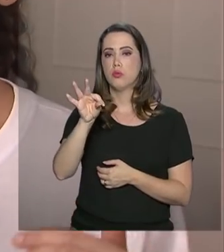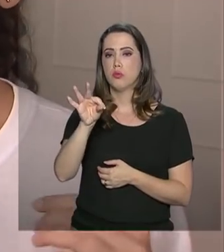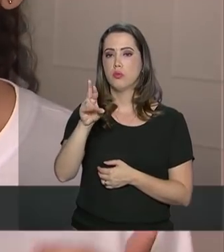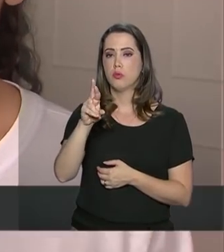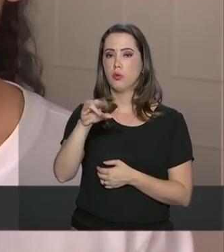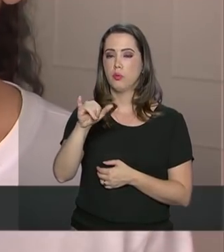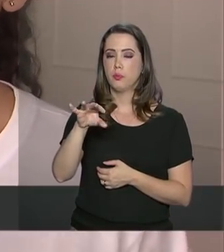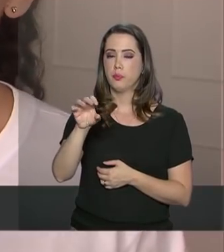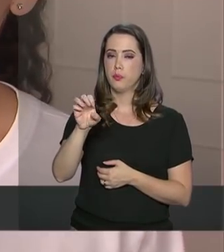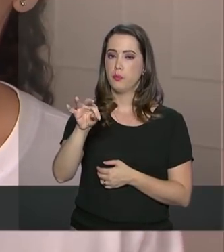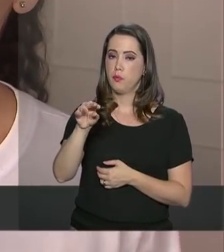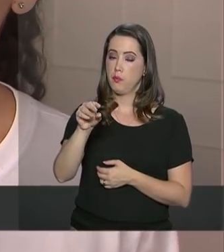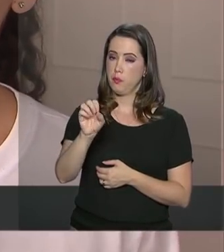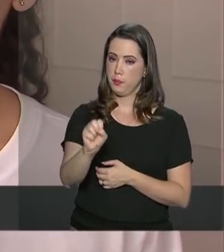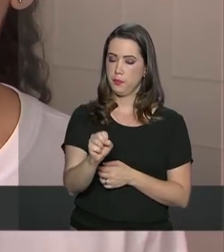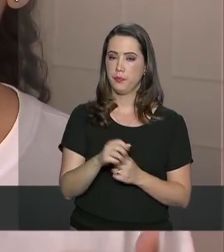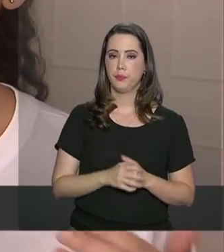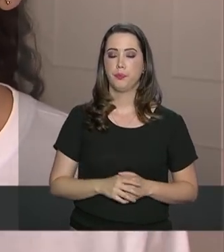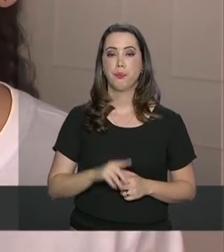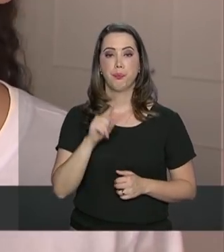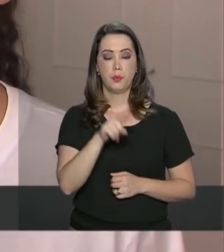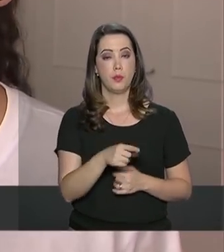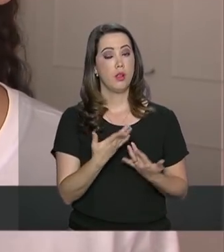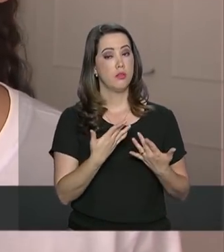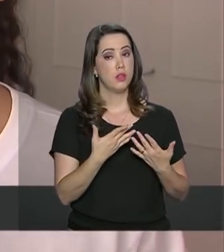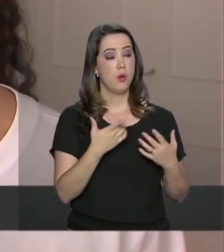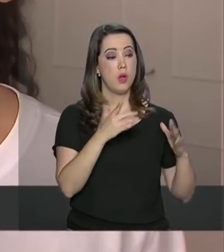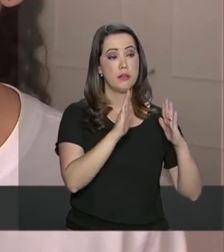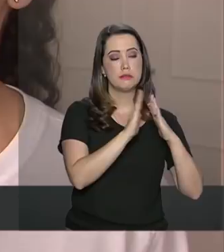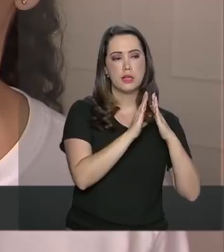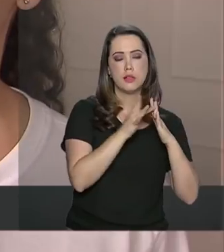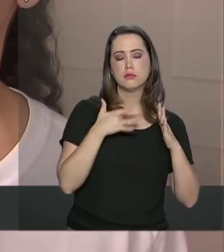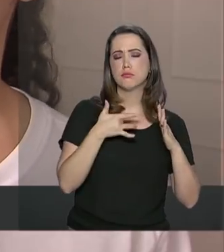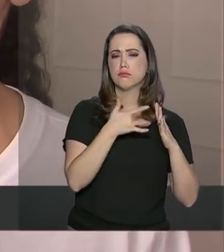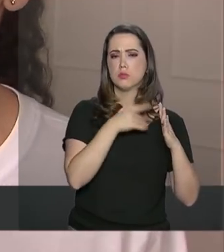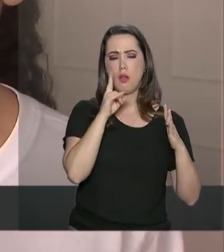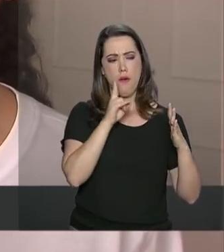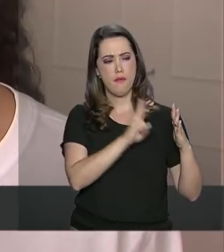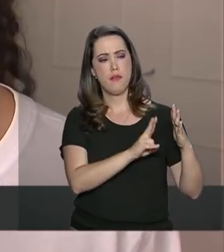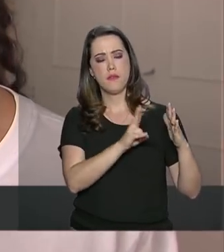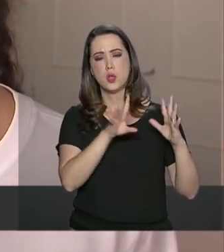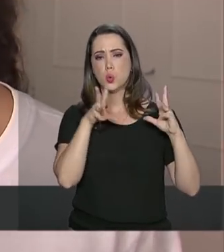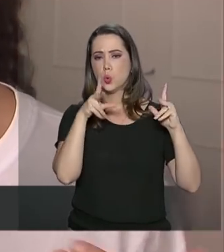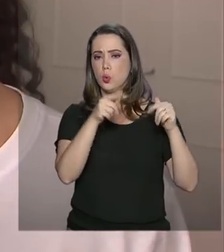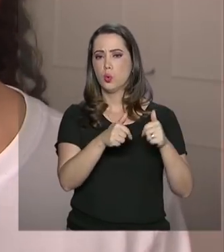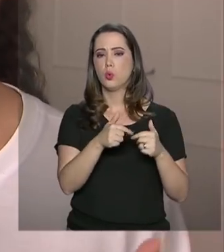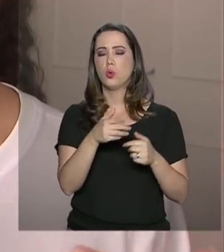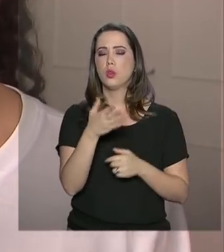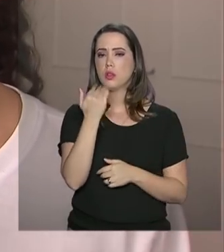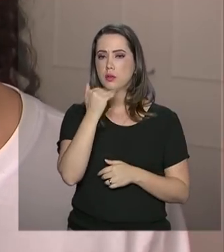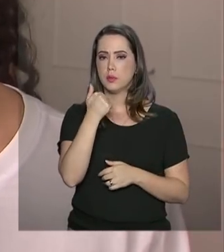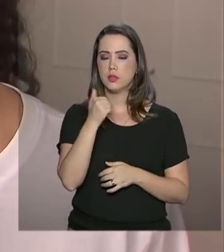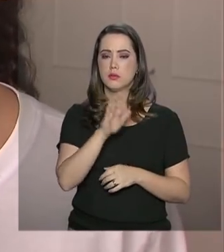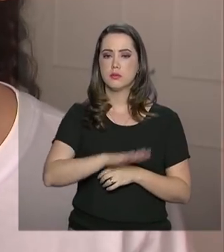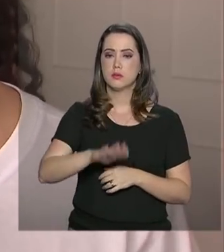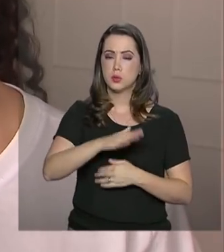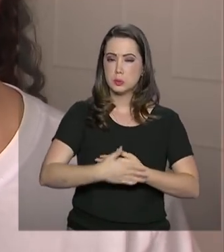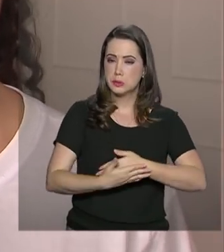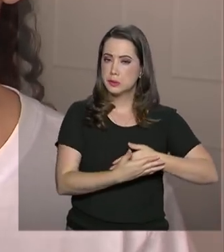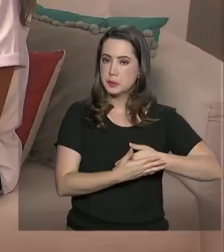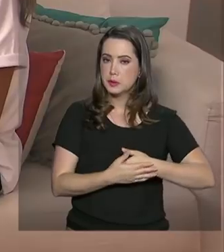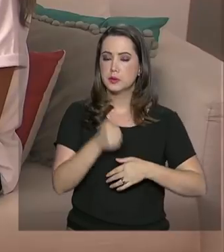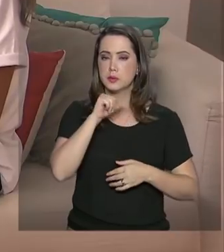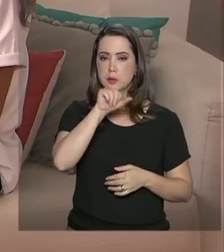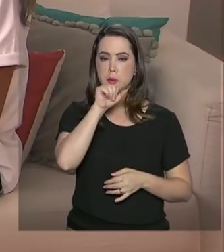vai ser levado para o posto de saúde e lá então vai ser feita uma avaliação completa da criança e da mãe para ver os encaminhamentos